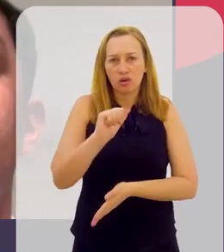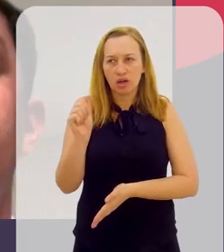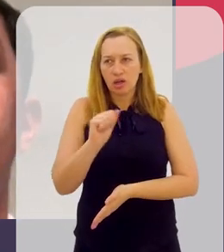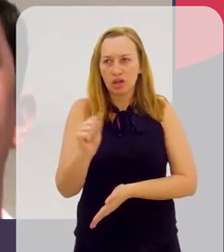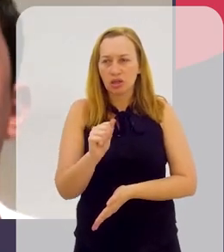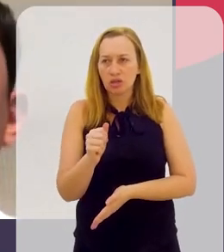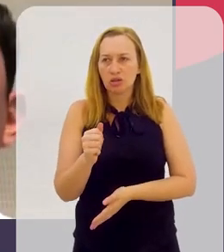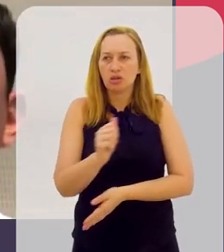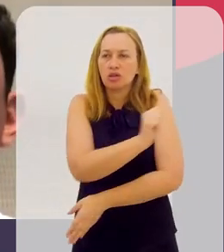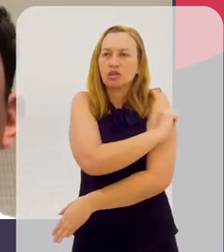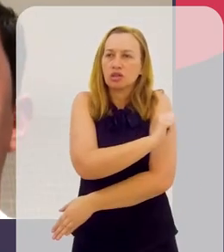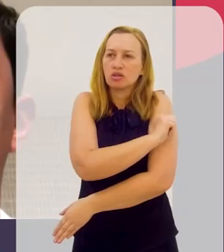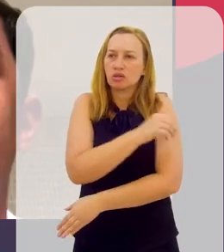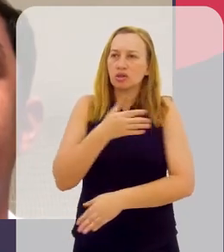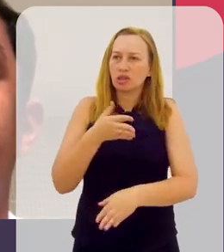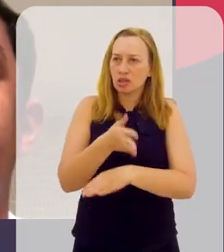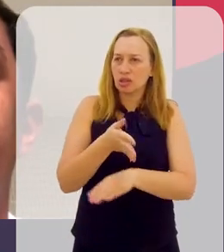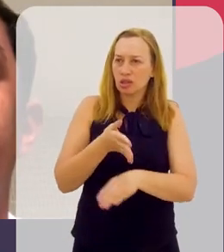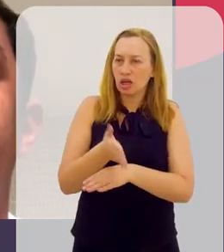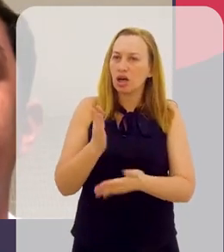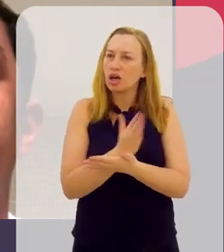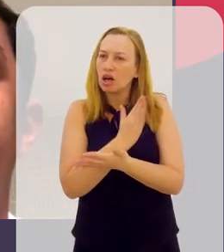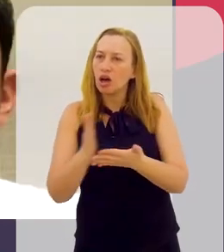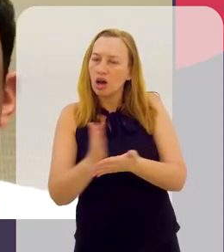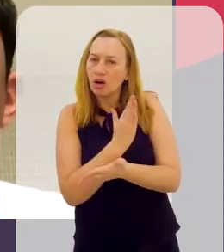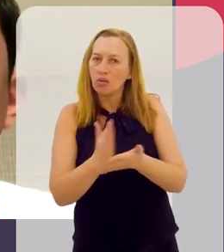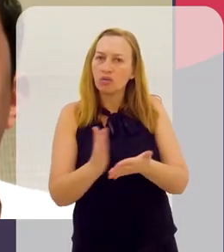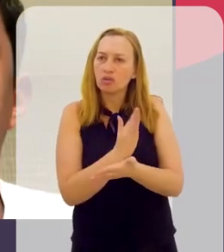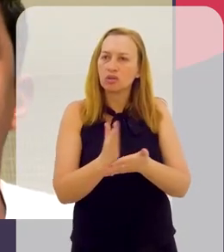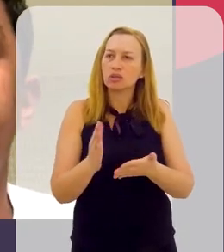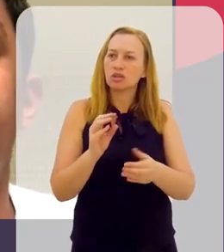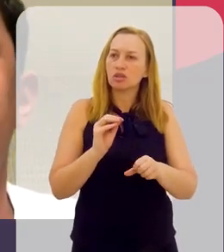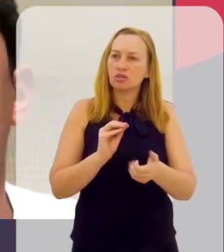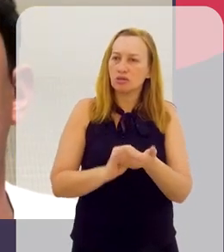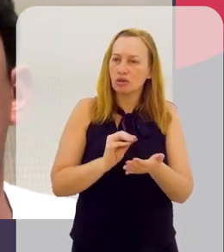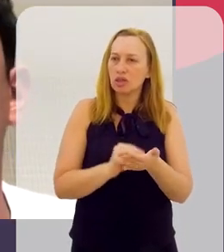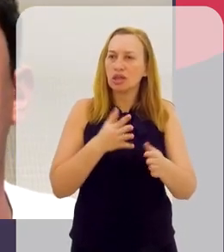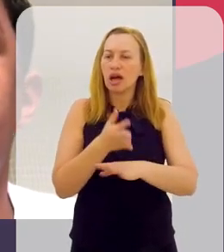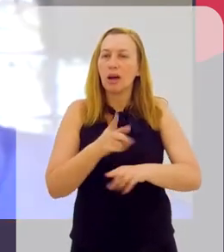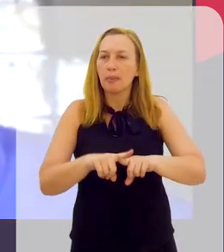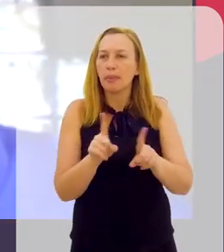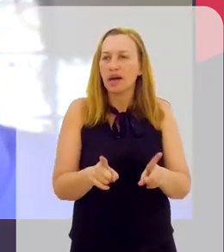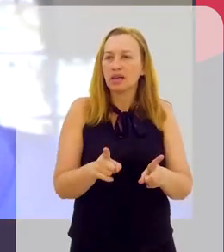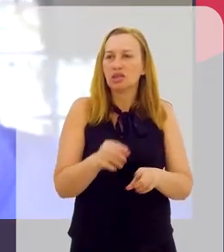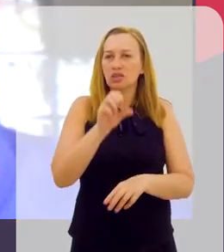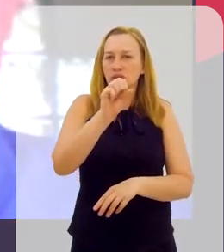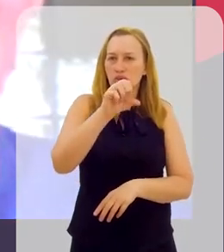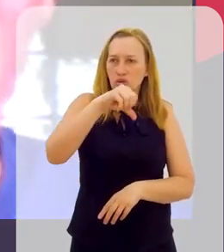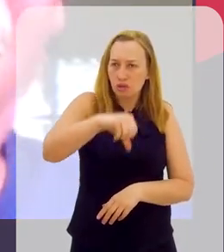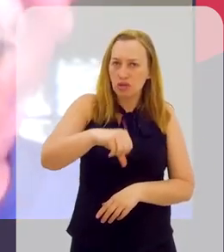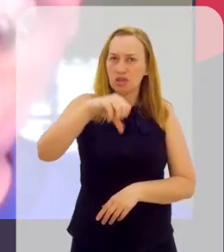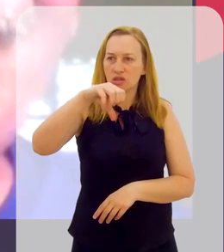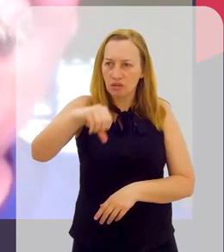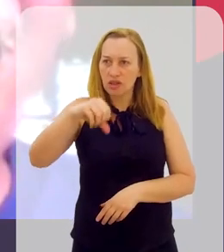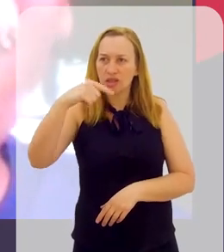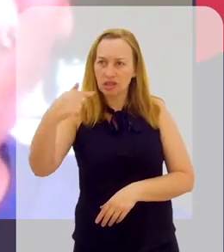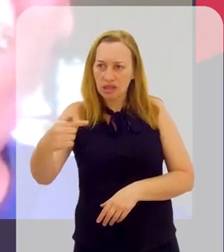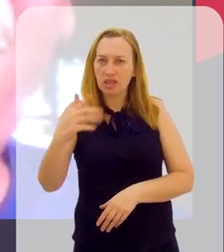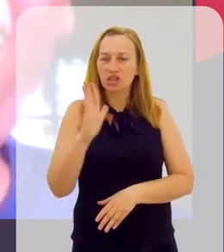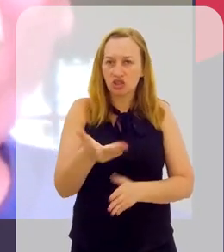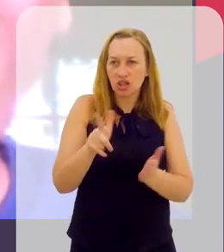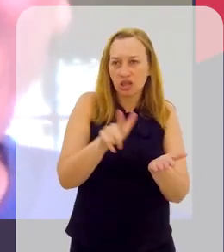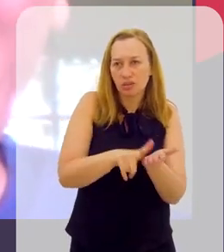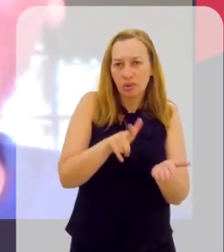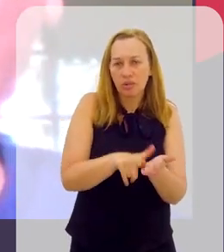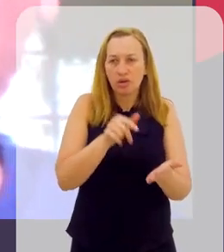em agosto. Os alunos começaram a atuar em agosto, alguns ainda não conseguiram abrir conta. Mas nós temos 997